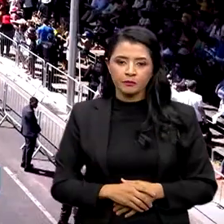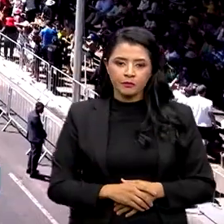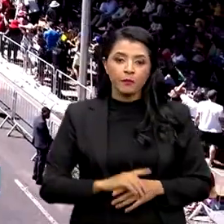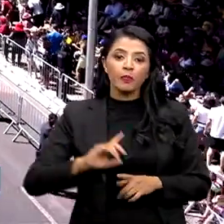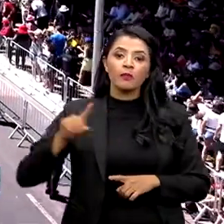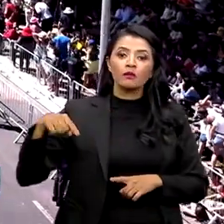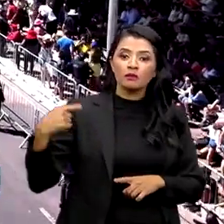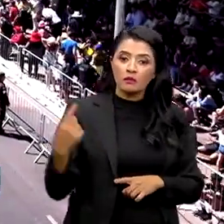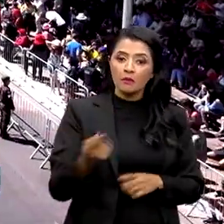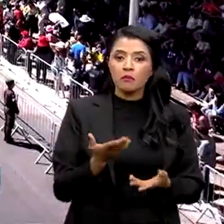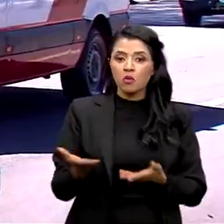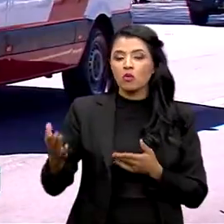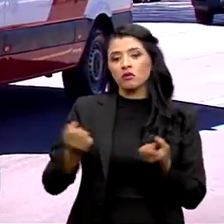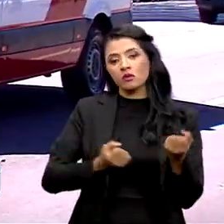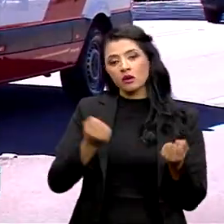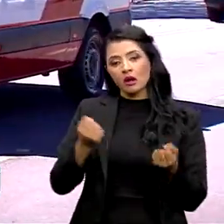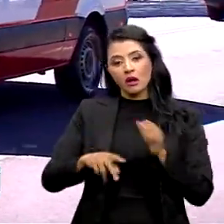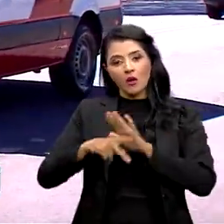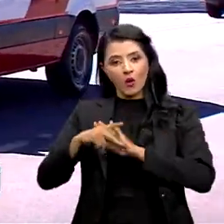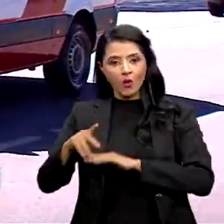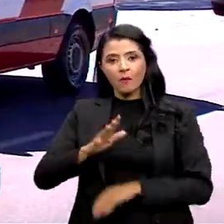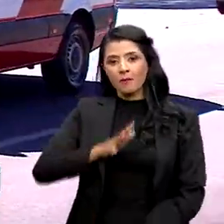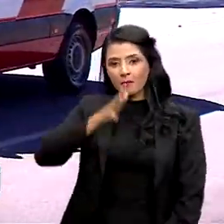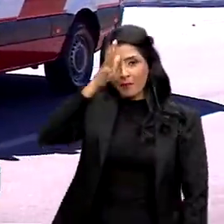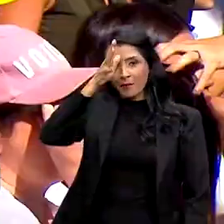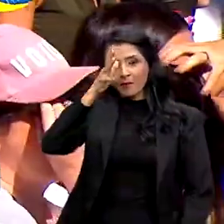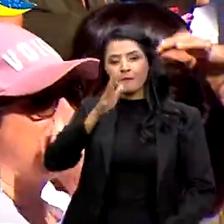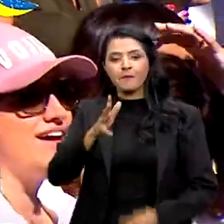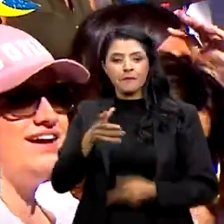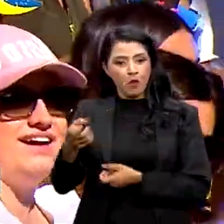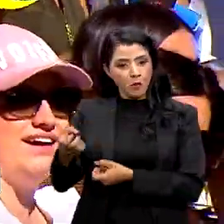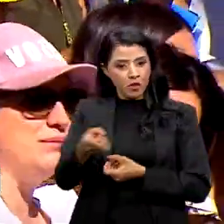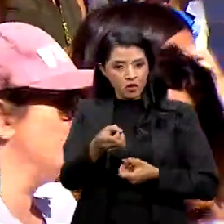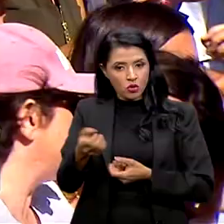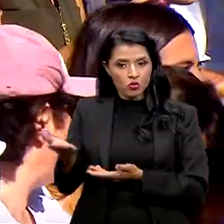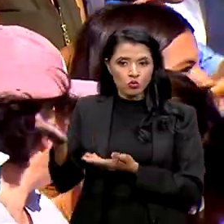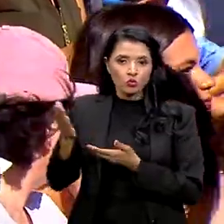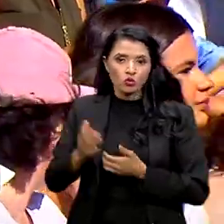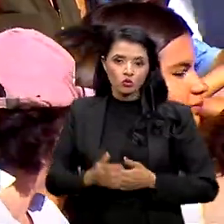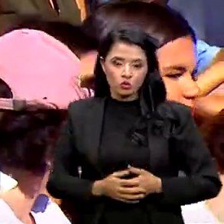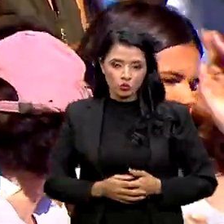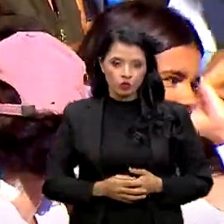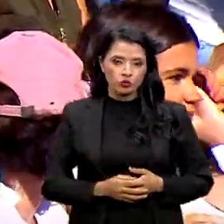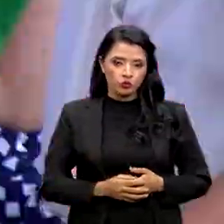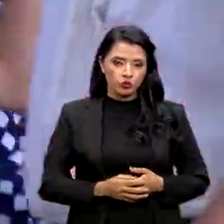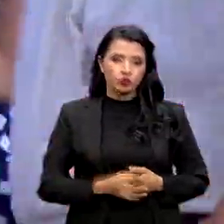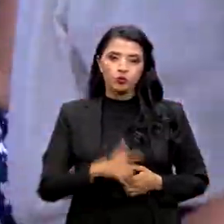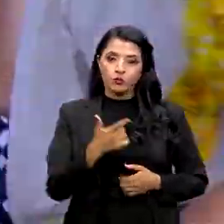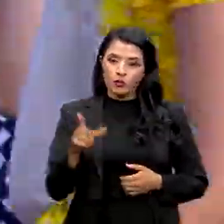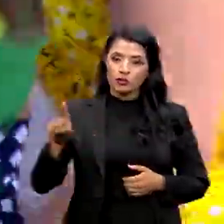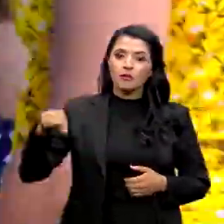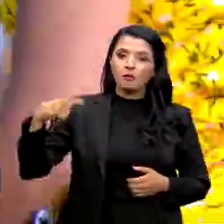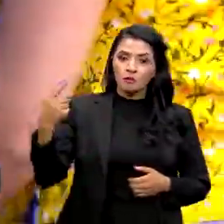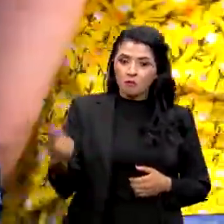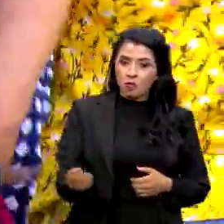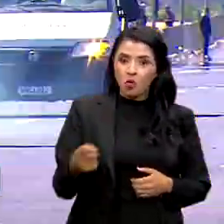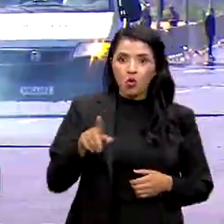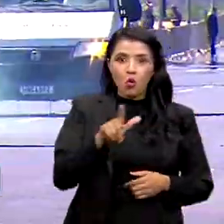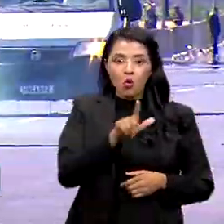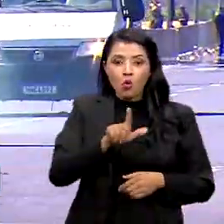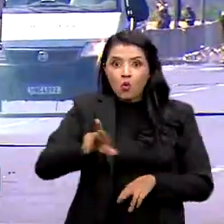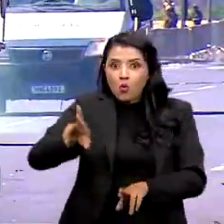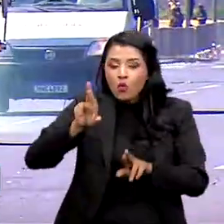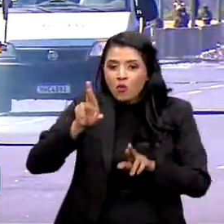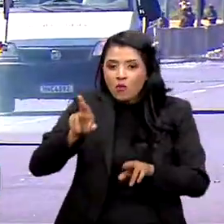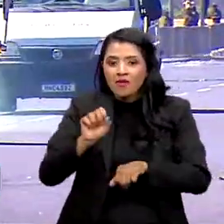seguida vieram os carros do Corpo de Bombeiros. Depois, uma das atrações mais esperadas,